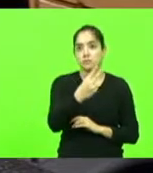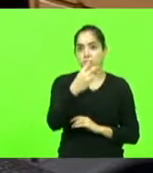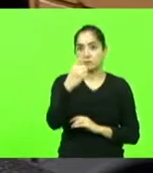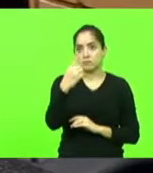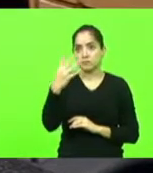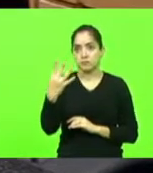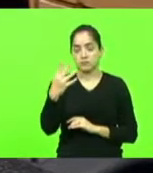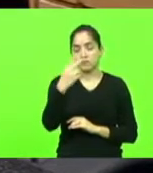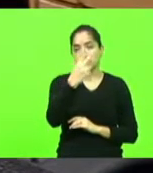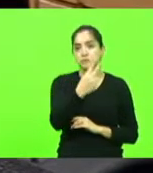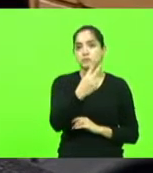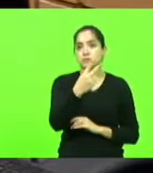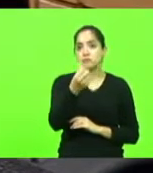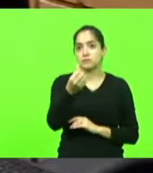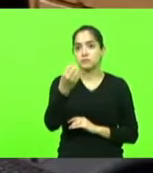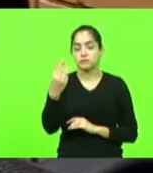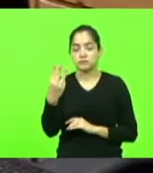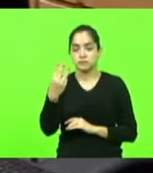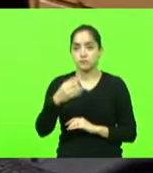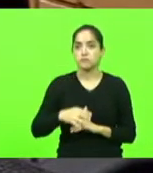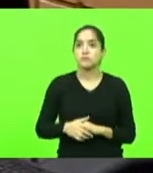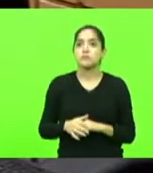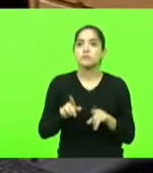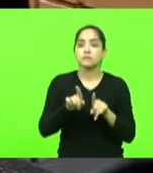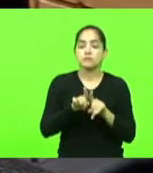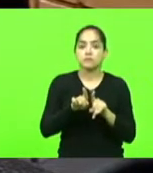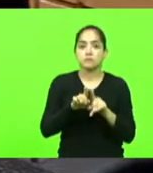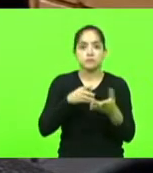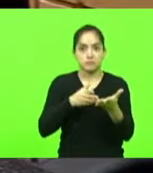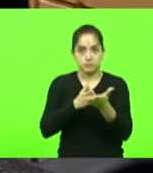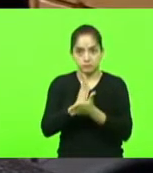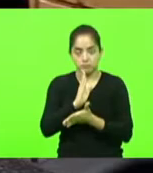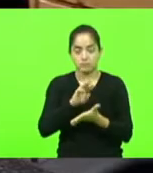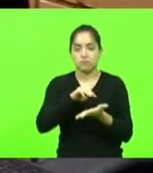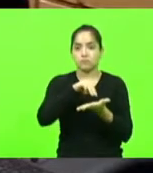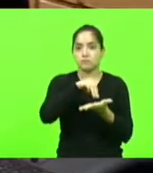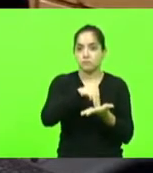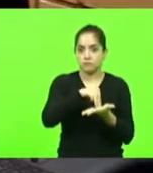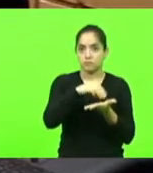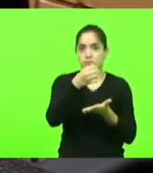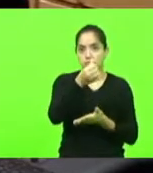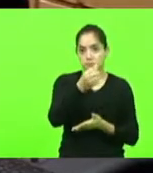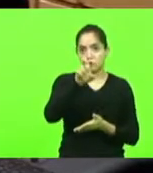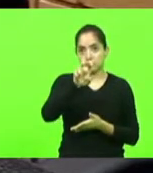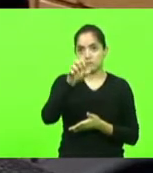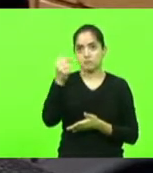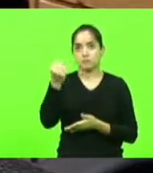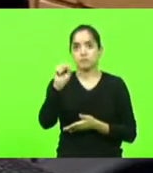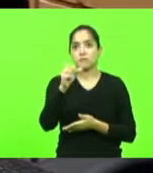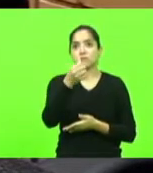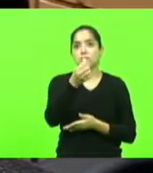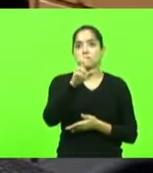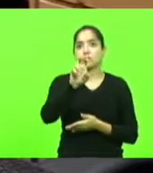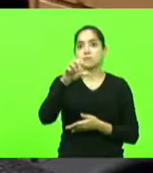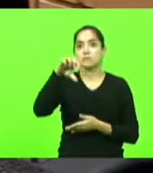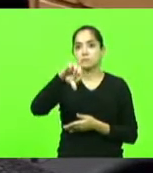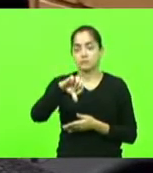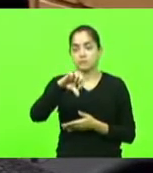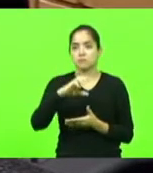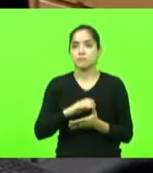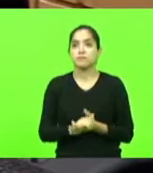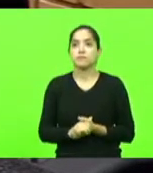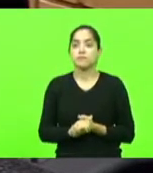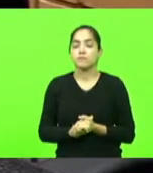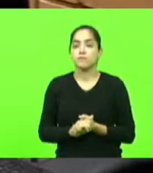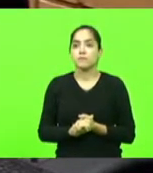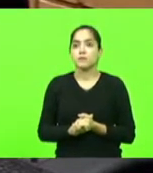266-2021, e aprovadas as moções 658 e 659 deste corrente ano.